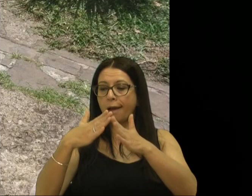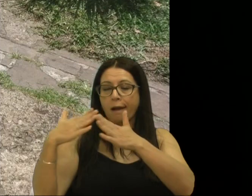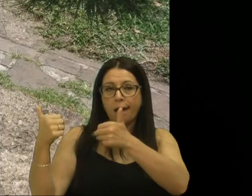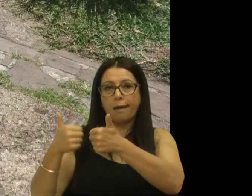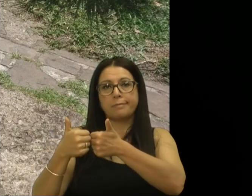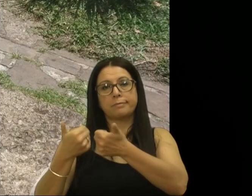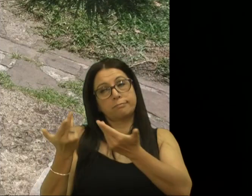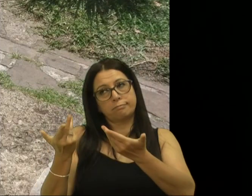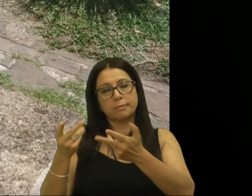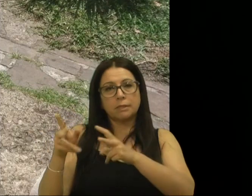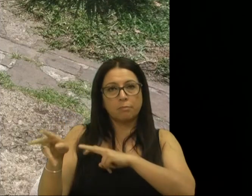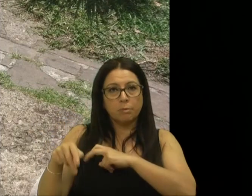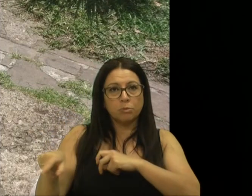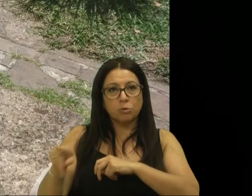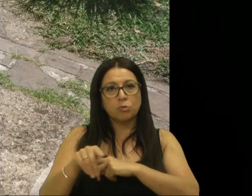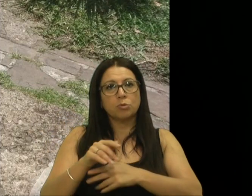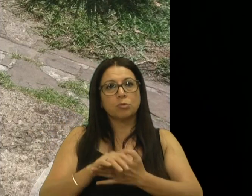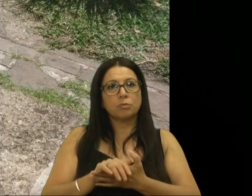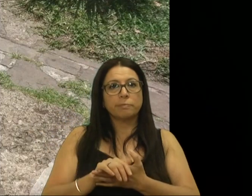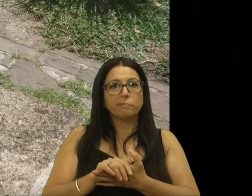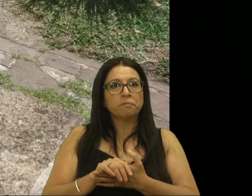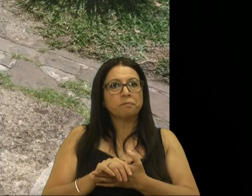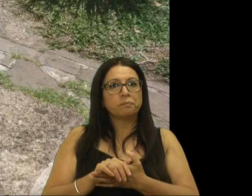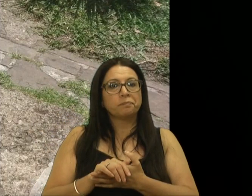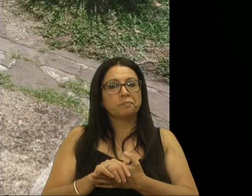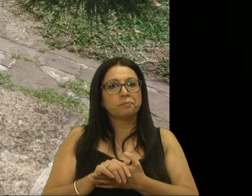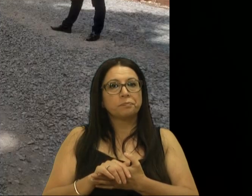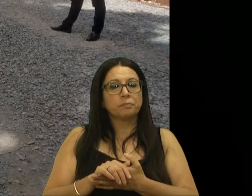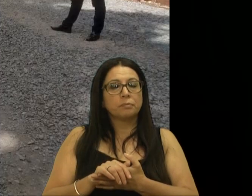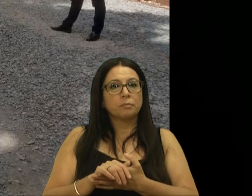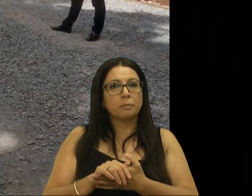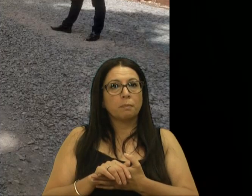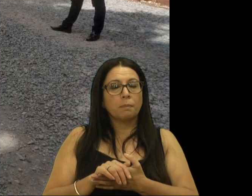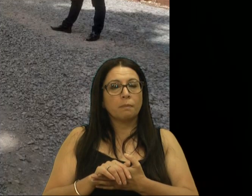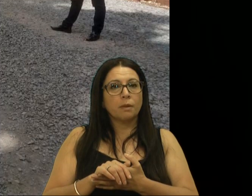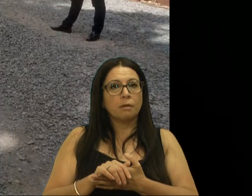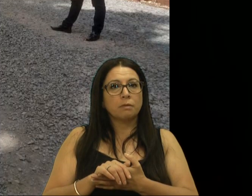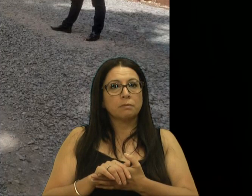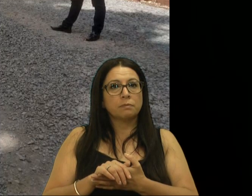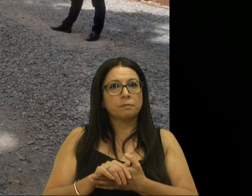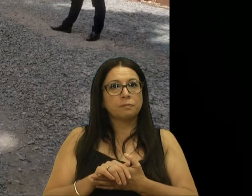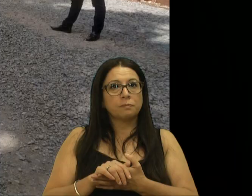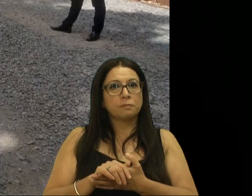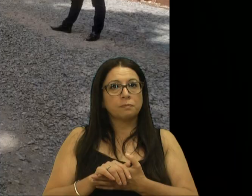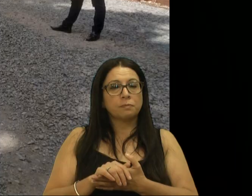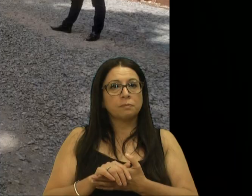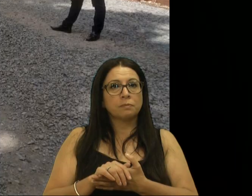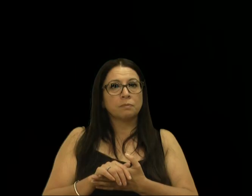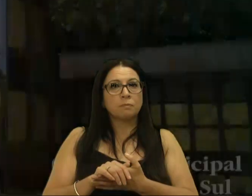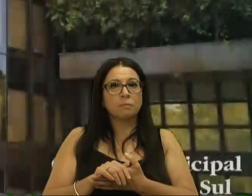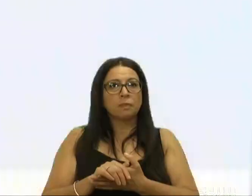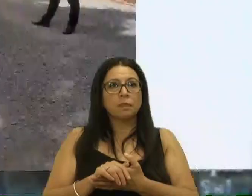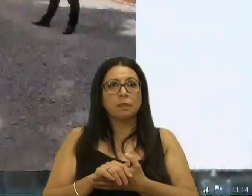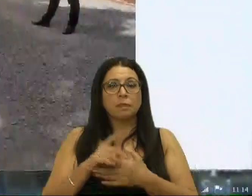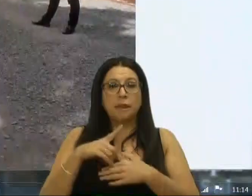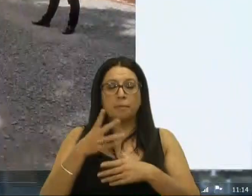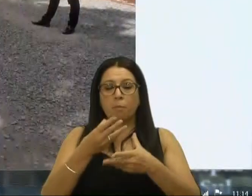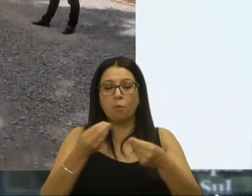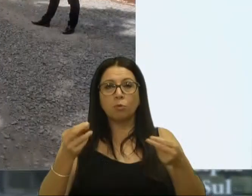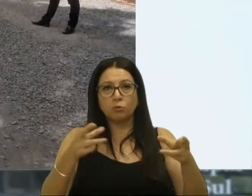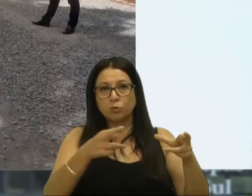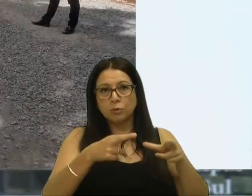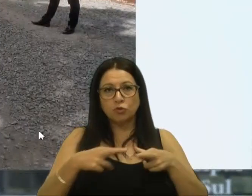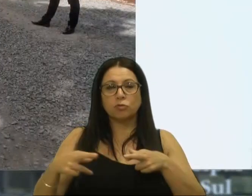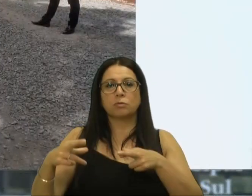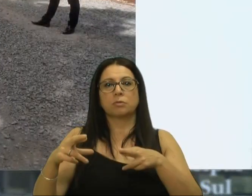se assim podemos dizer, esses produtores são muito fortes na região. Esses produtores, eles